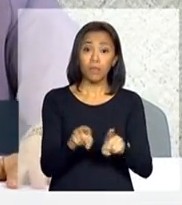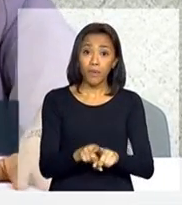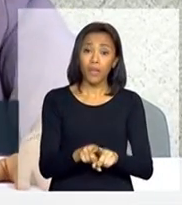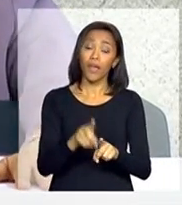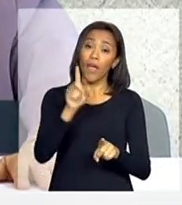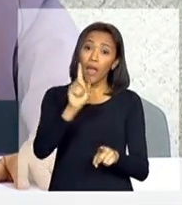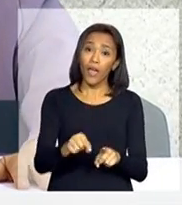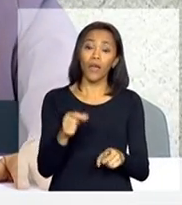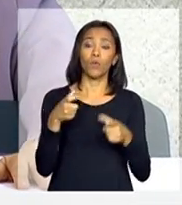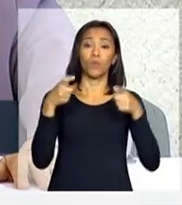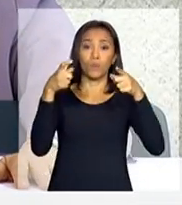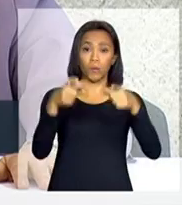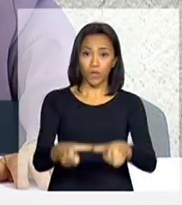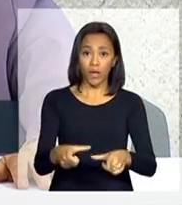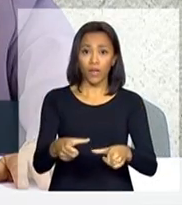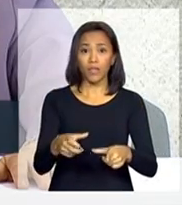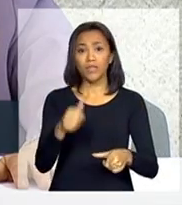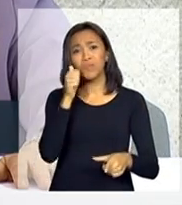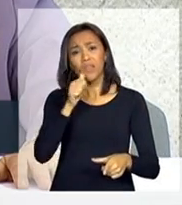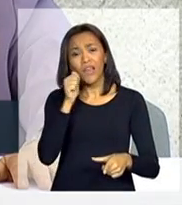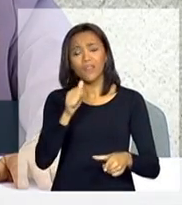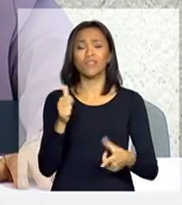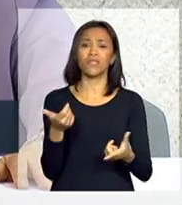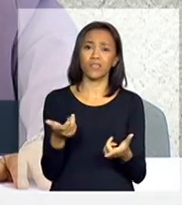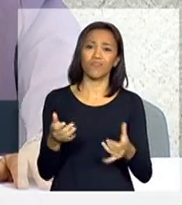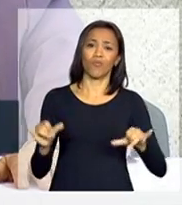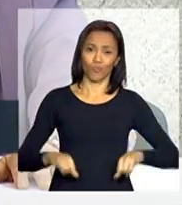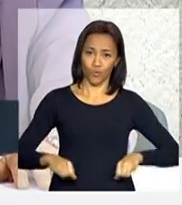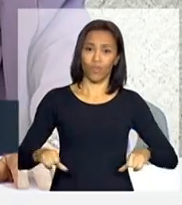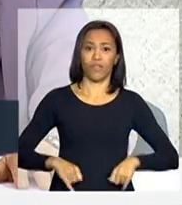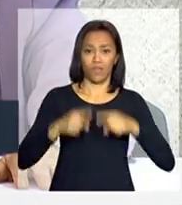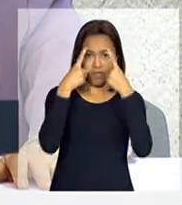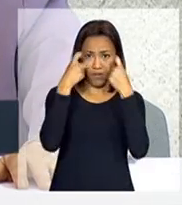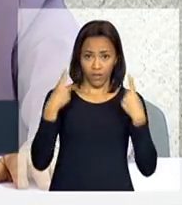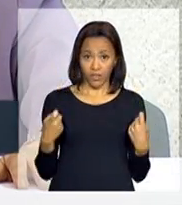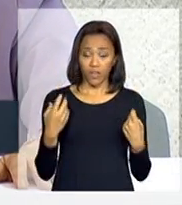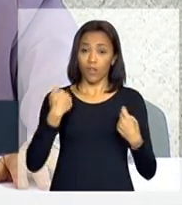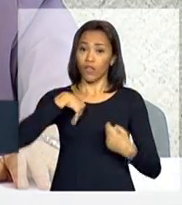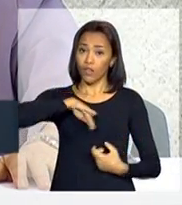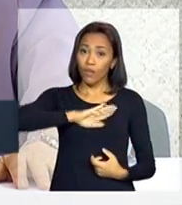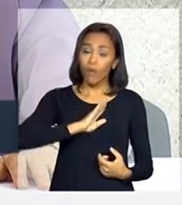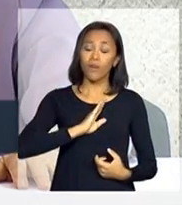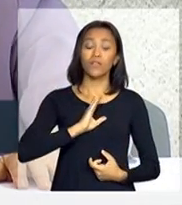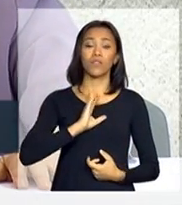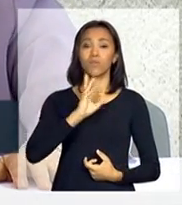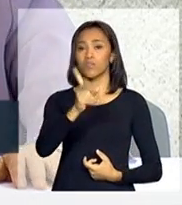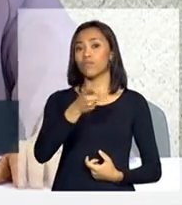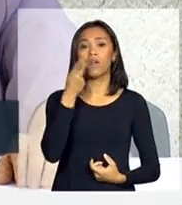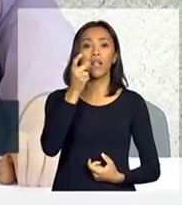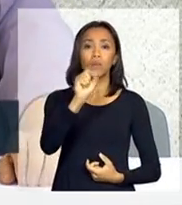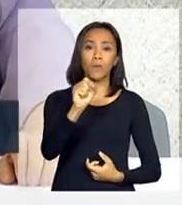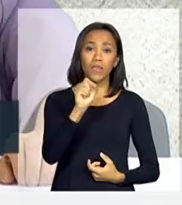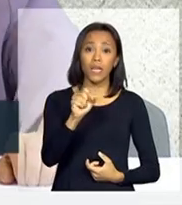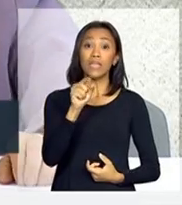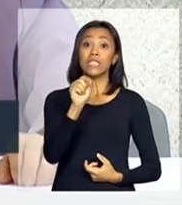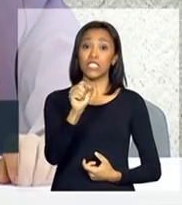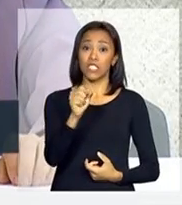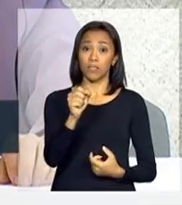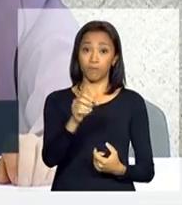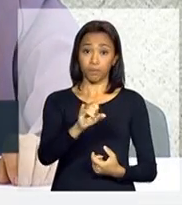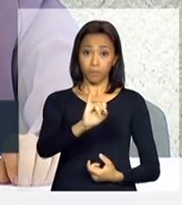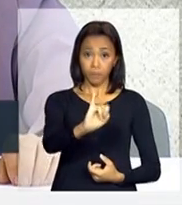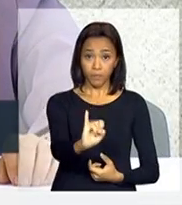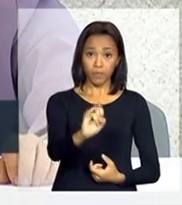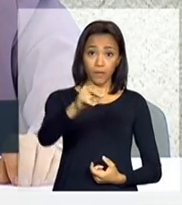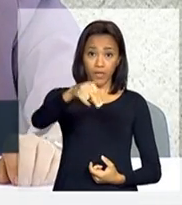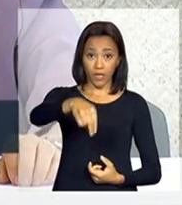para as mulheres que estão no ciclo da violência, que é uma porta que nós estamos chamando de inclusão produtiva dessas